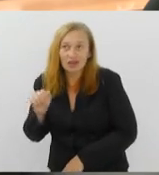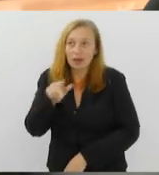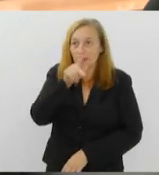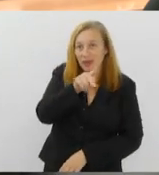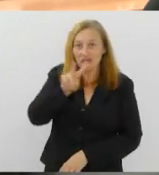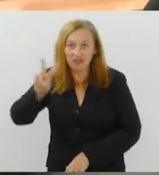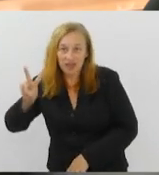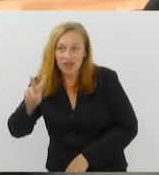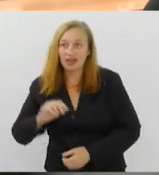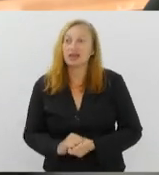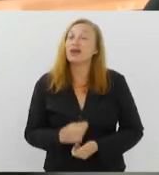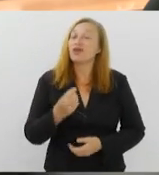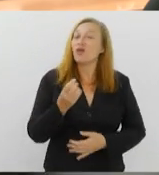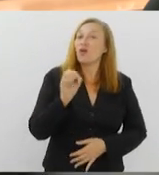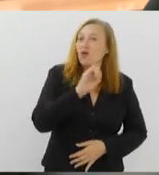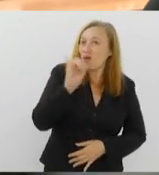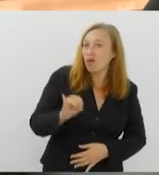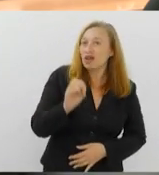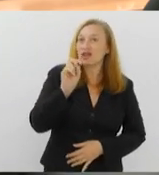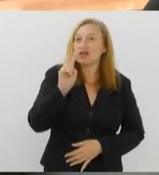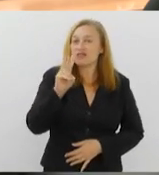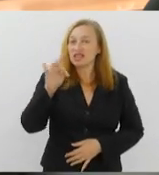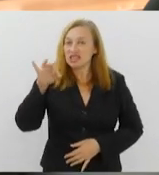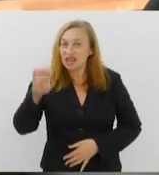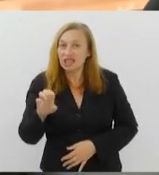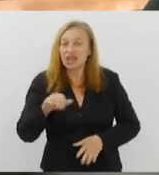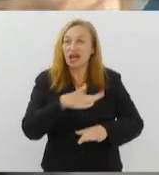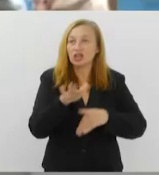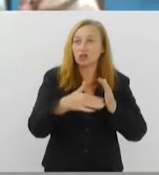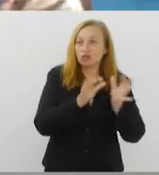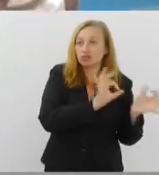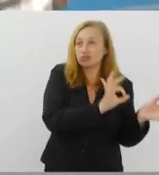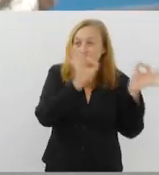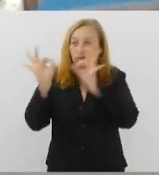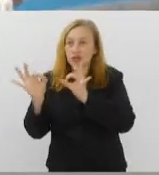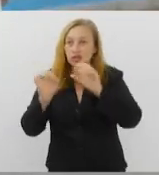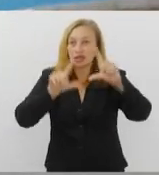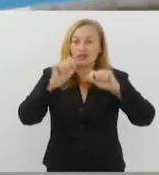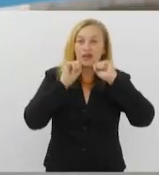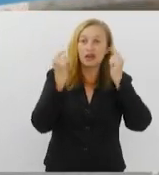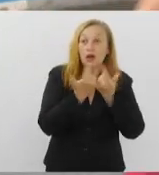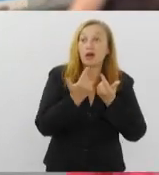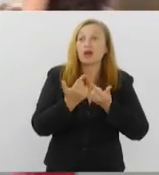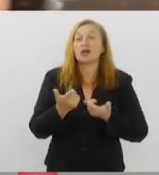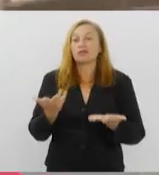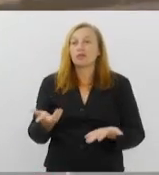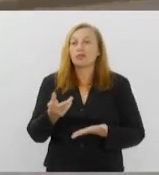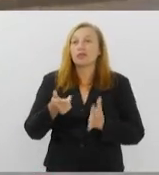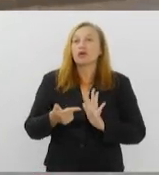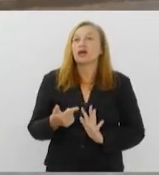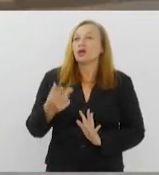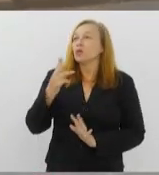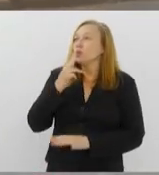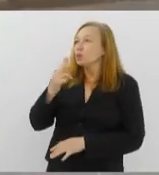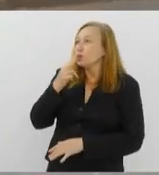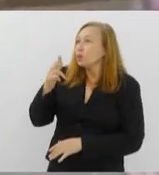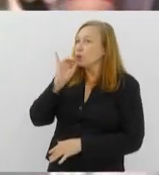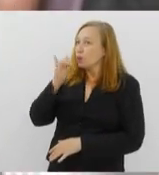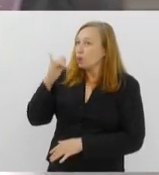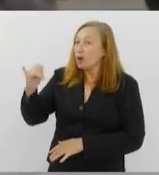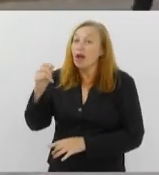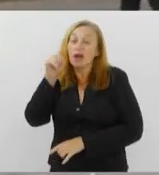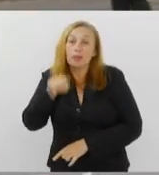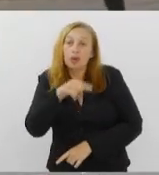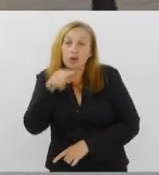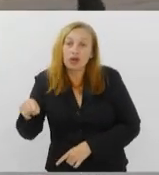Olá, Vicente. Bom dia para você. Bom dia a todos que acompanham a TV Alerj. E vale ressaltar, Vicente, que o cigarro eletrônico é proibido pela